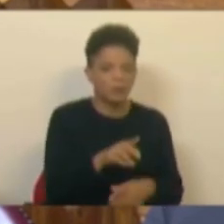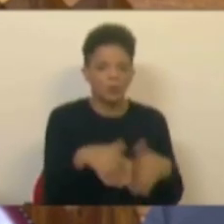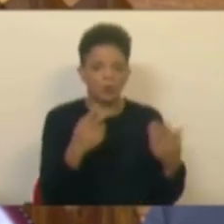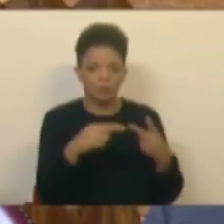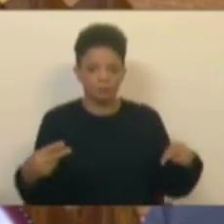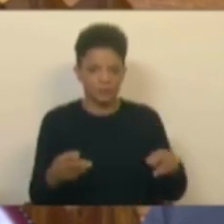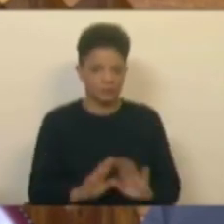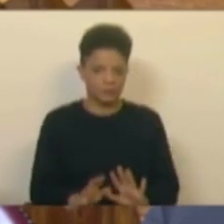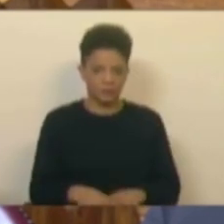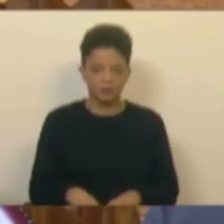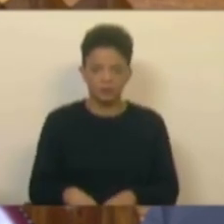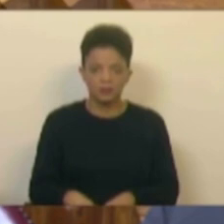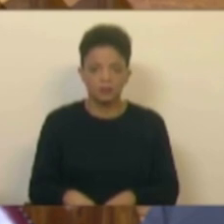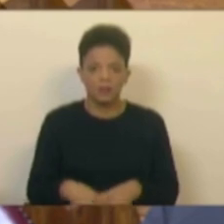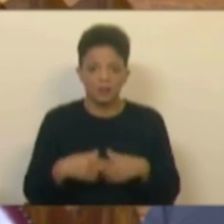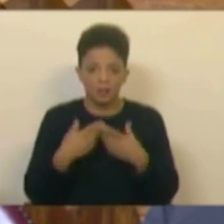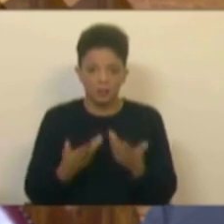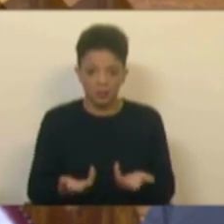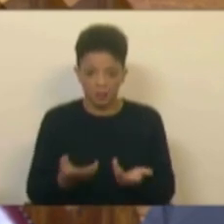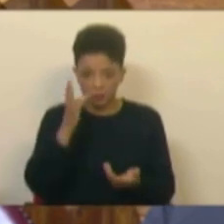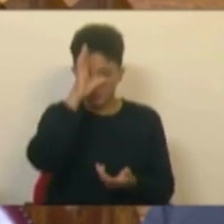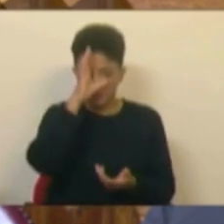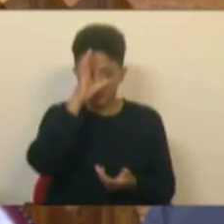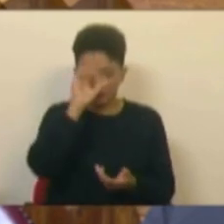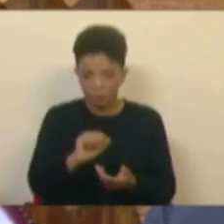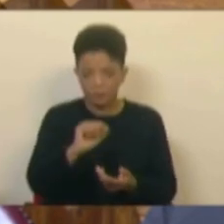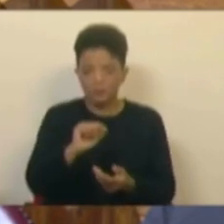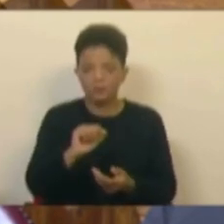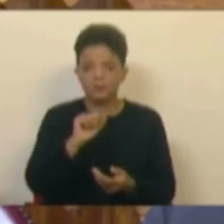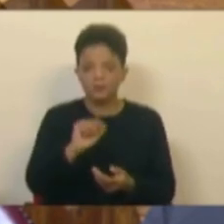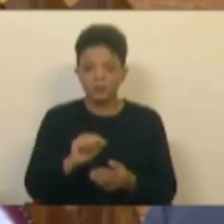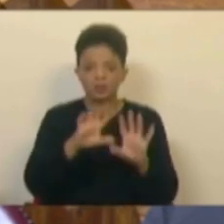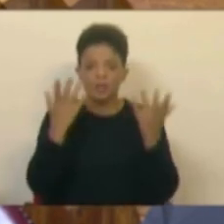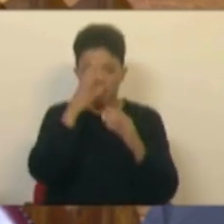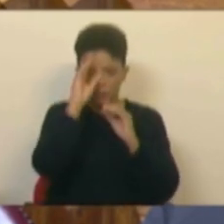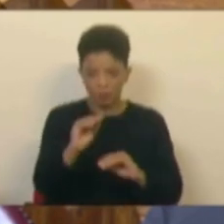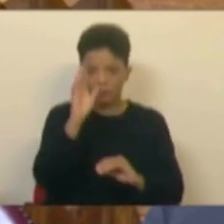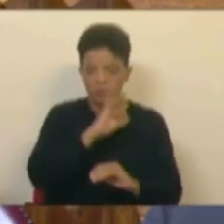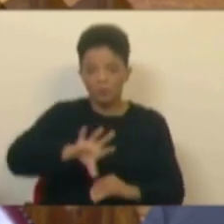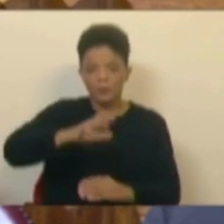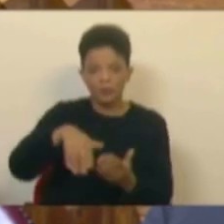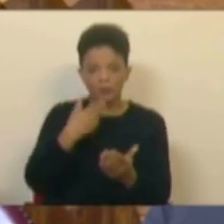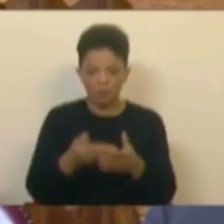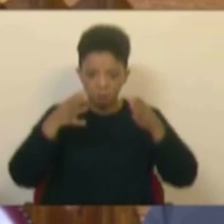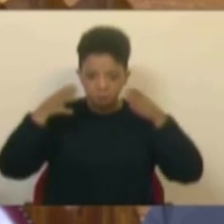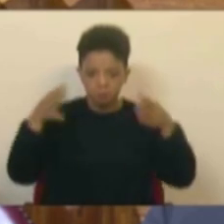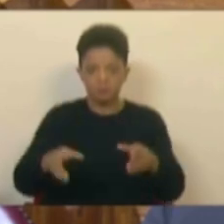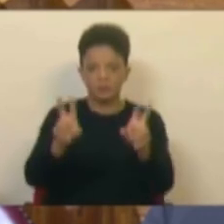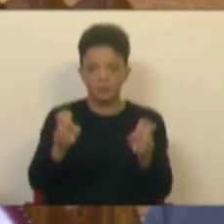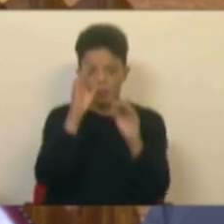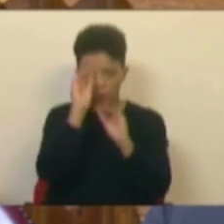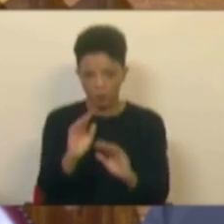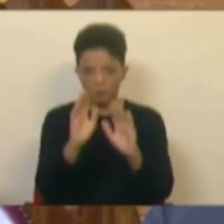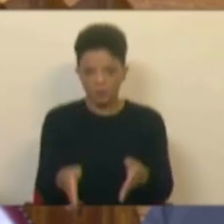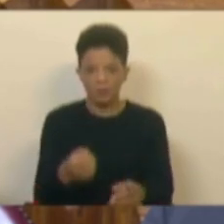autarcas. Portanto, sem os Estados Gerais da Educação, sem o país dar a centralidade que a educação merece aos